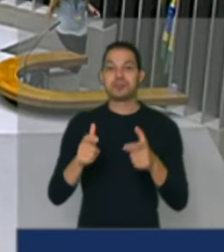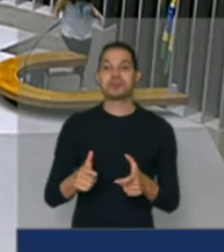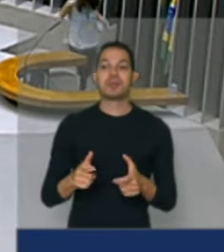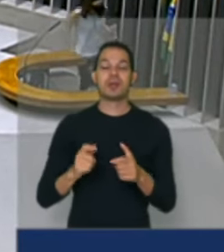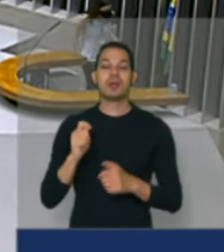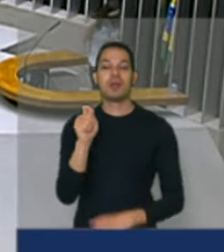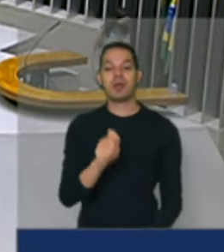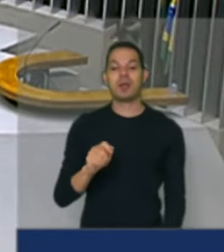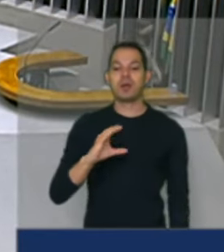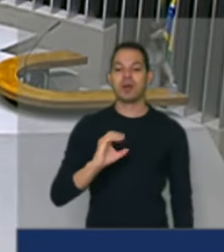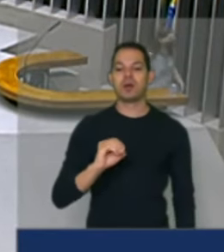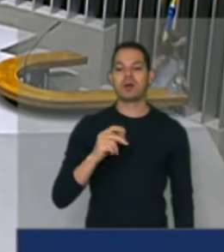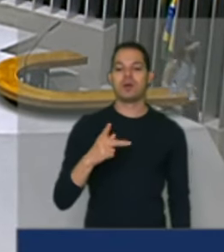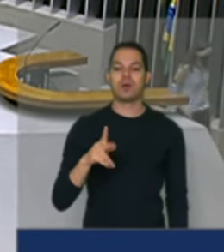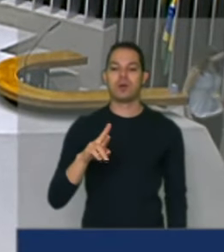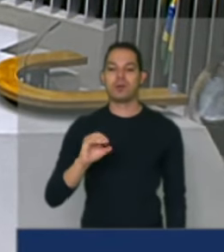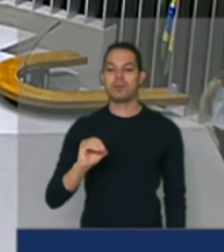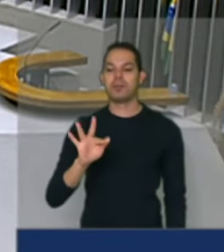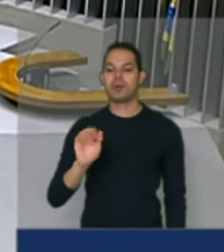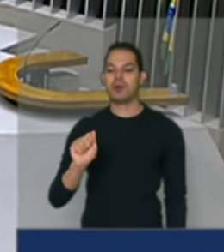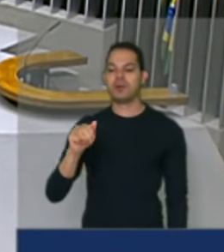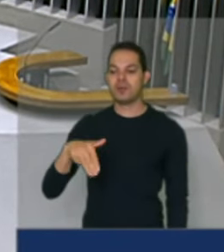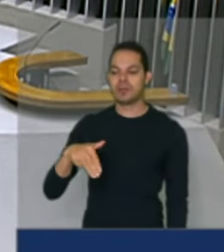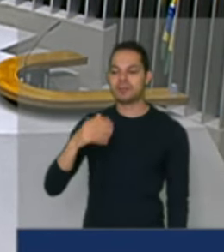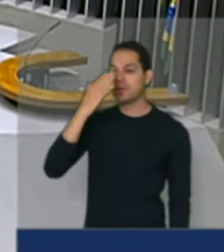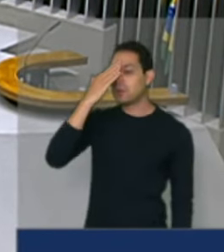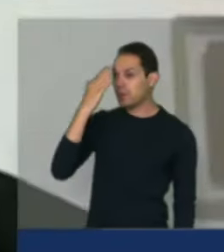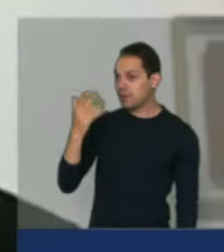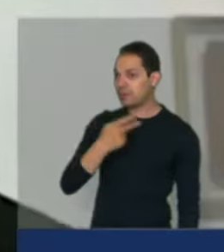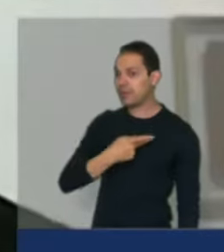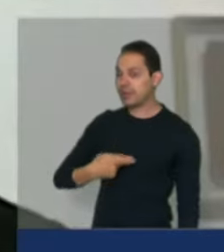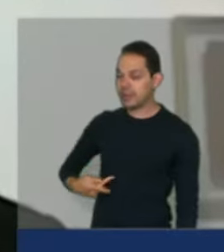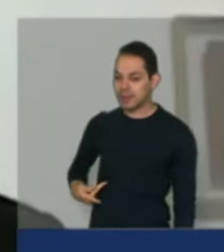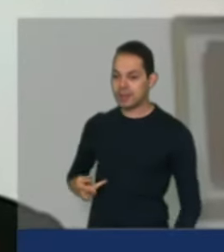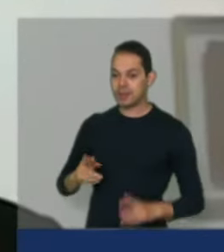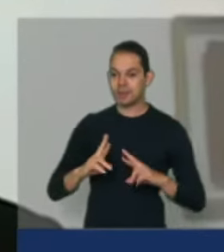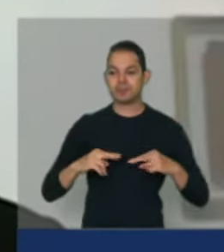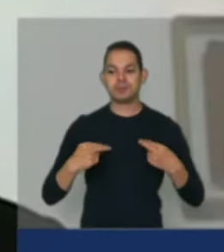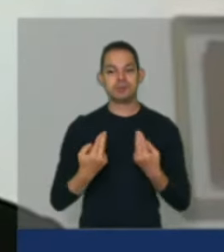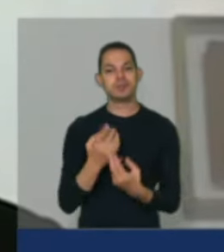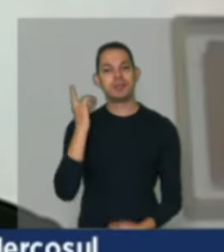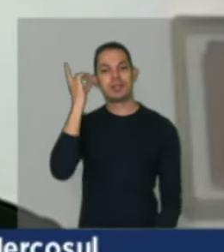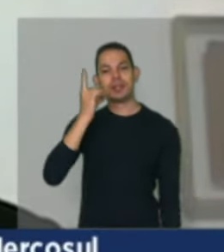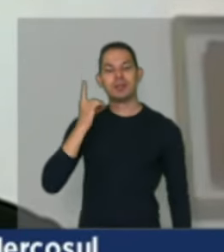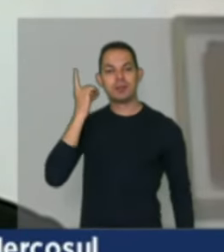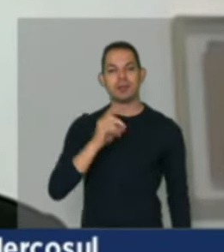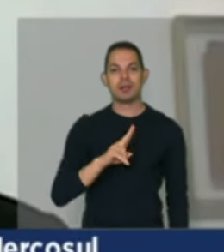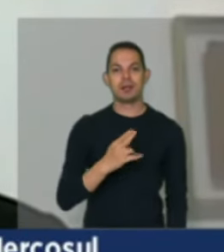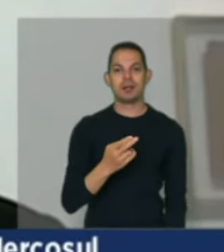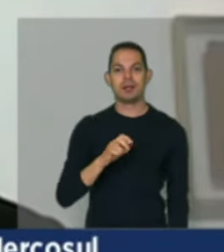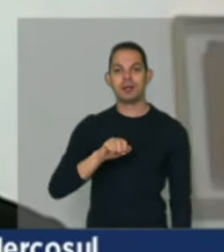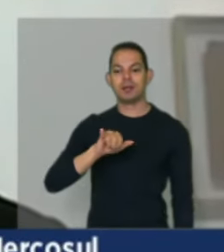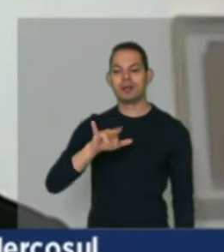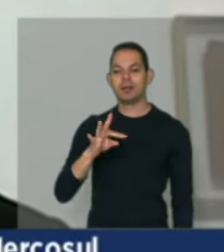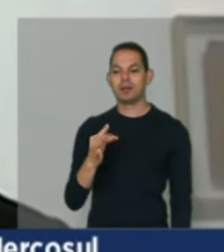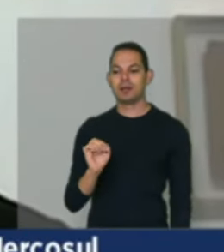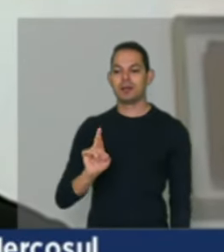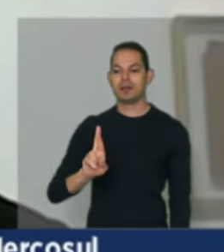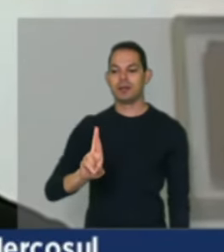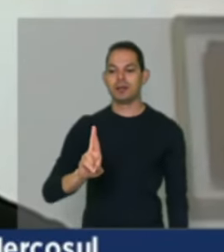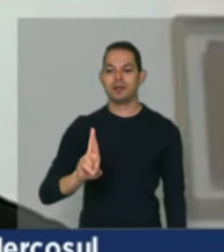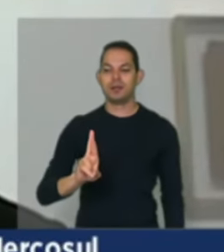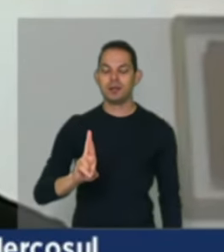Muitíssimo obrigado, caríssimo presidente desta sessão, deputado Itor Chu, que também